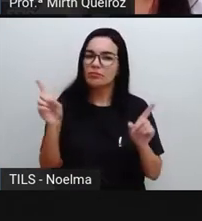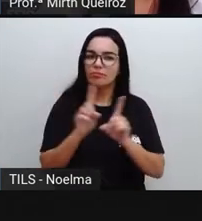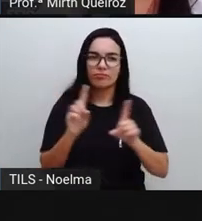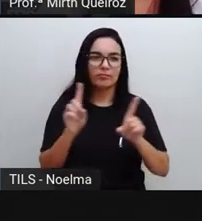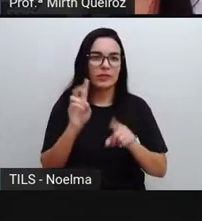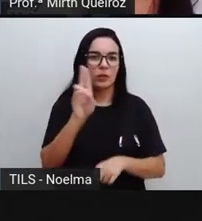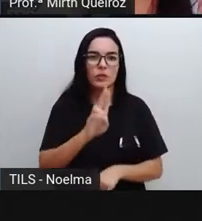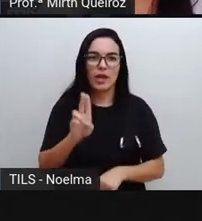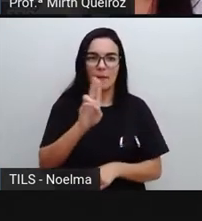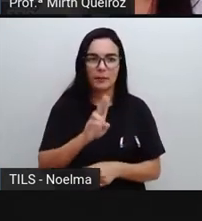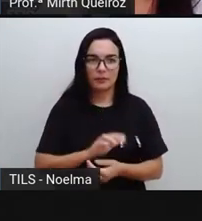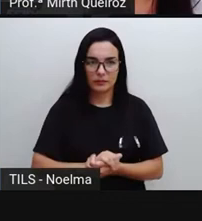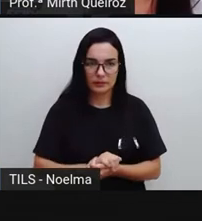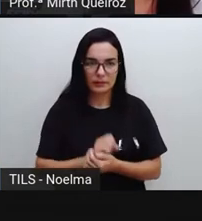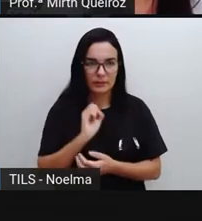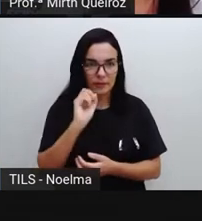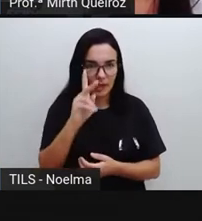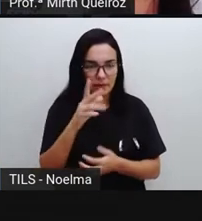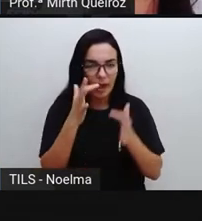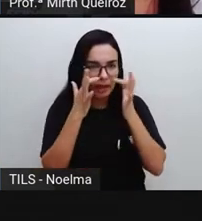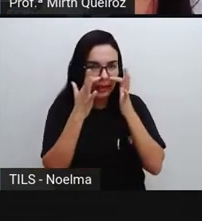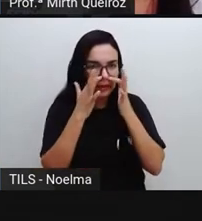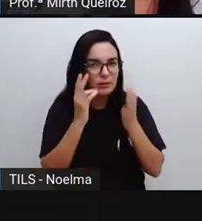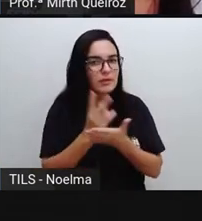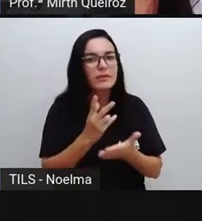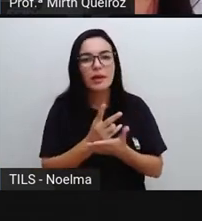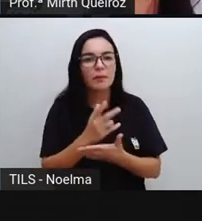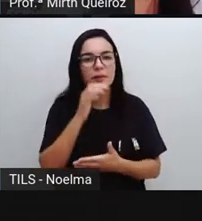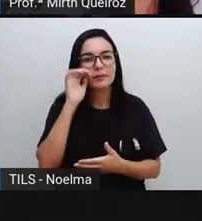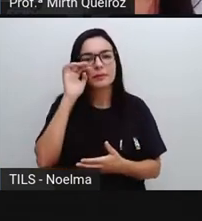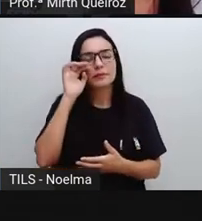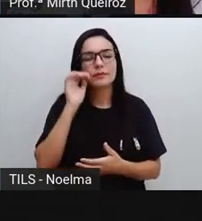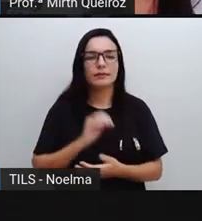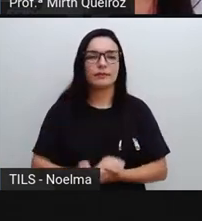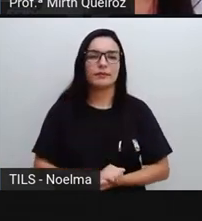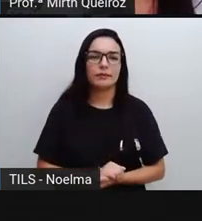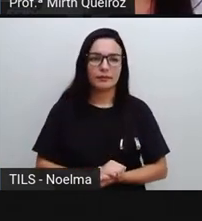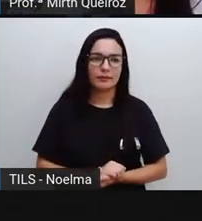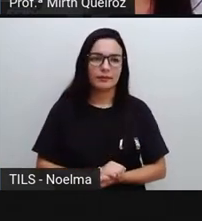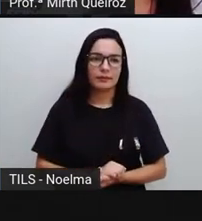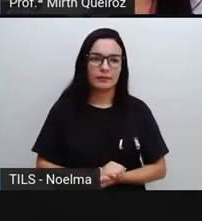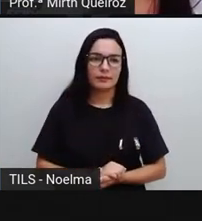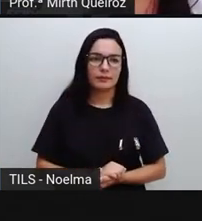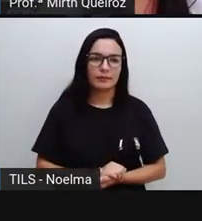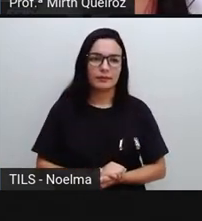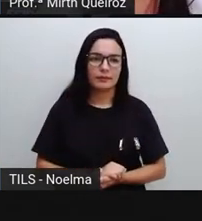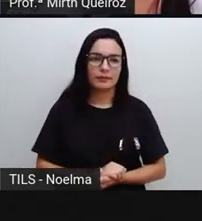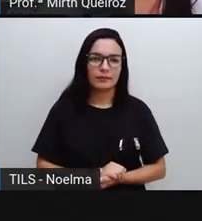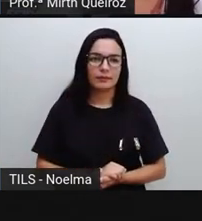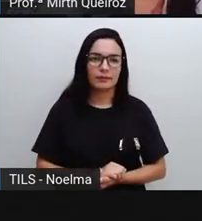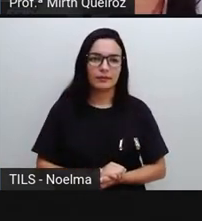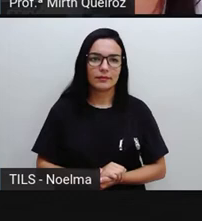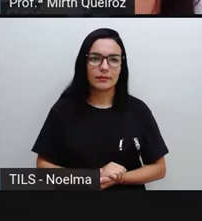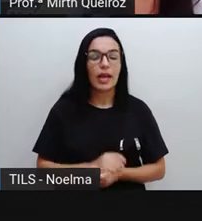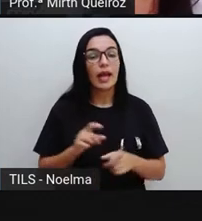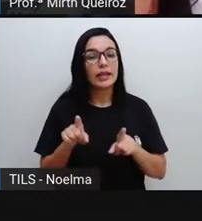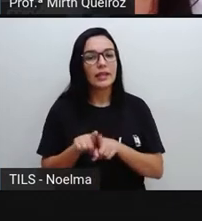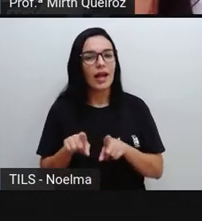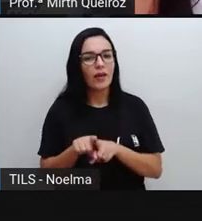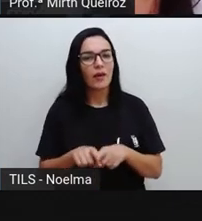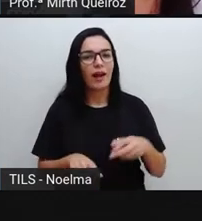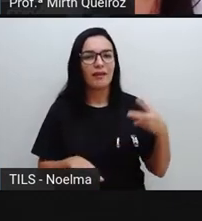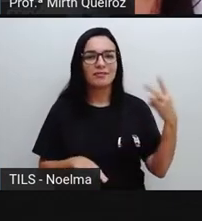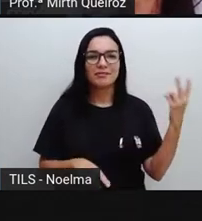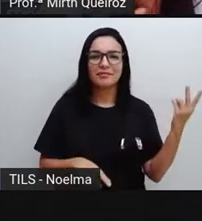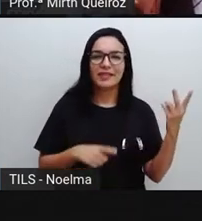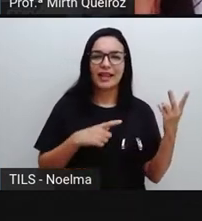certo? Então, gente tem que estar atento a isso aí, não utilizar dicionário impresso muito antigo. E neles,